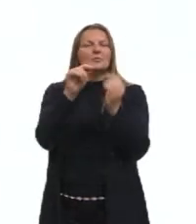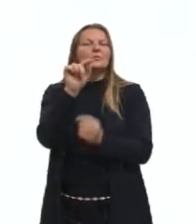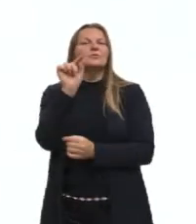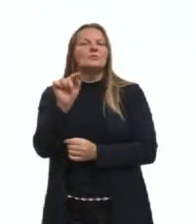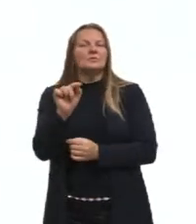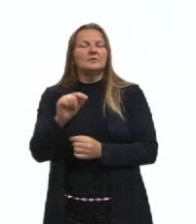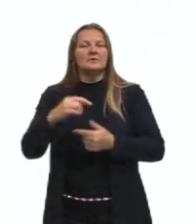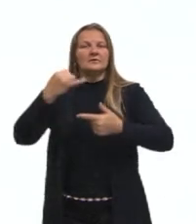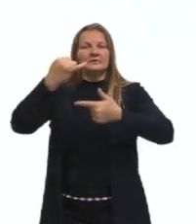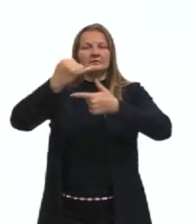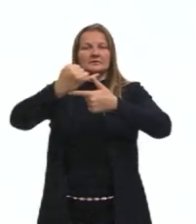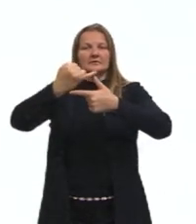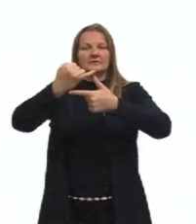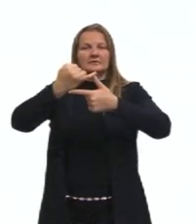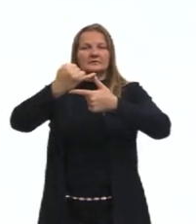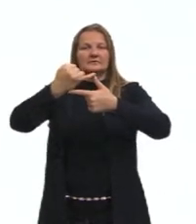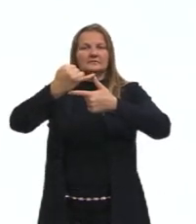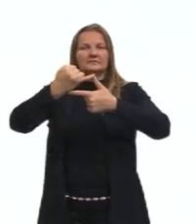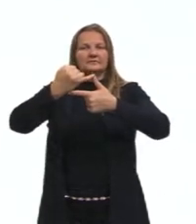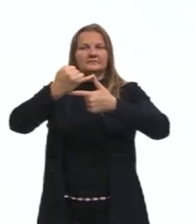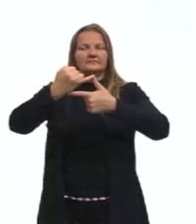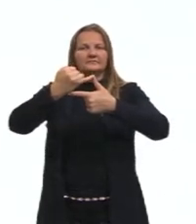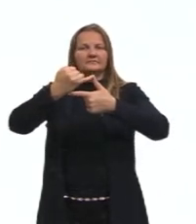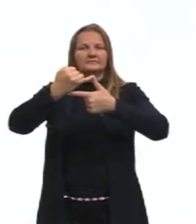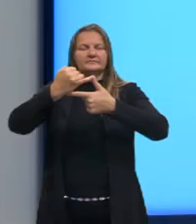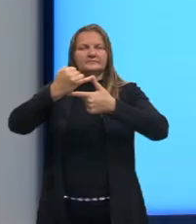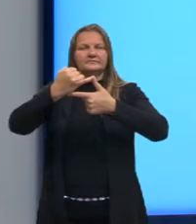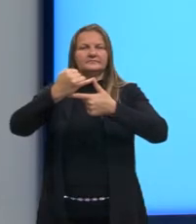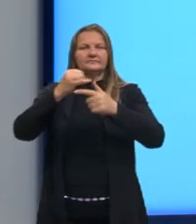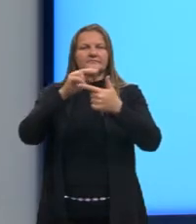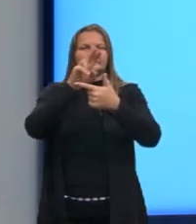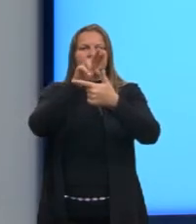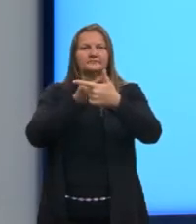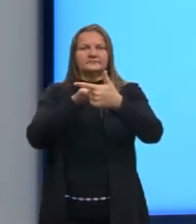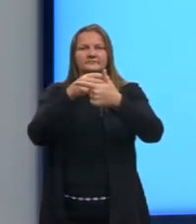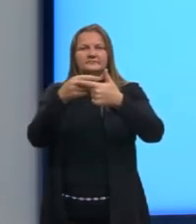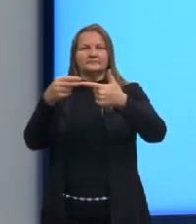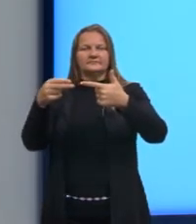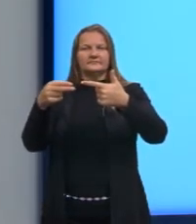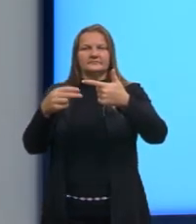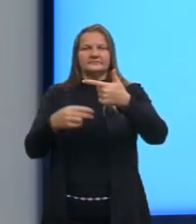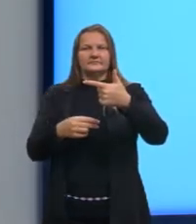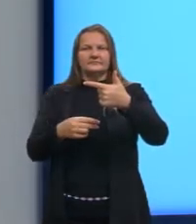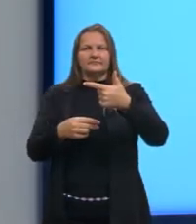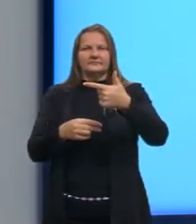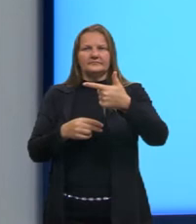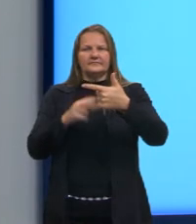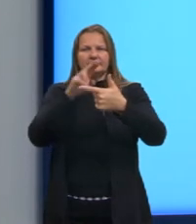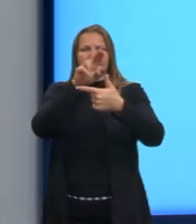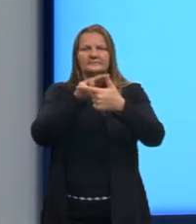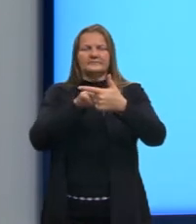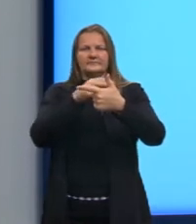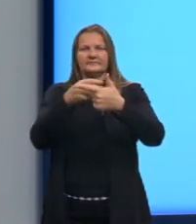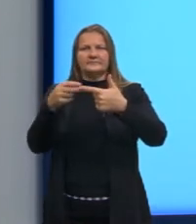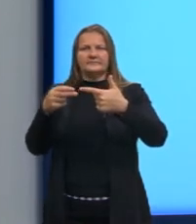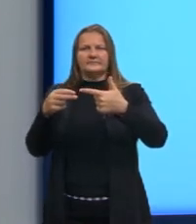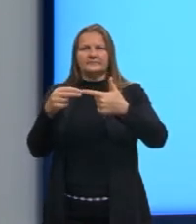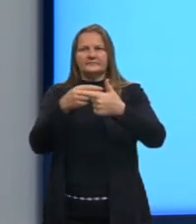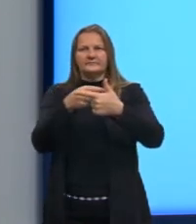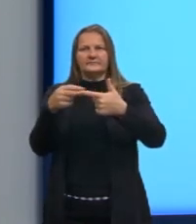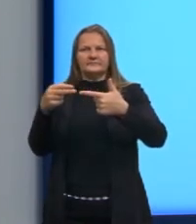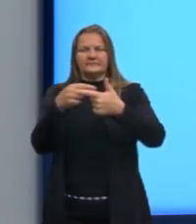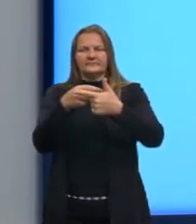triângulo retângulo, né? Definir os nossos catetos. Esse cateto que está aqui na horizontal, ele